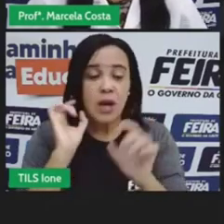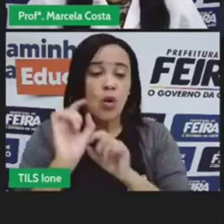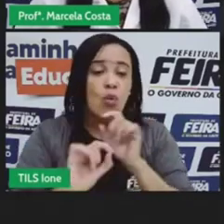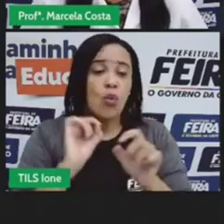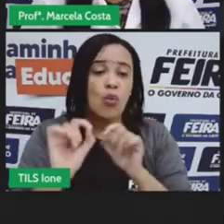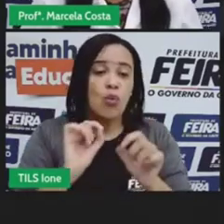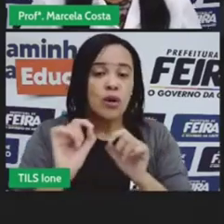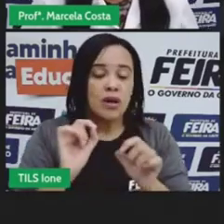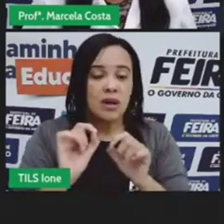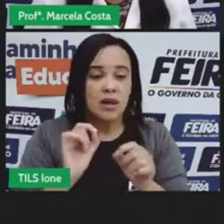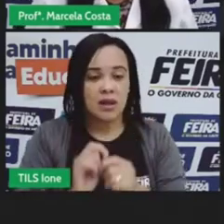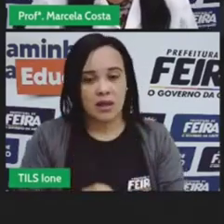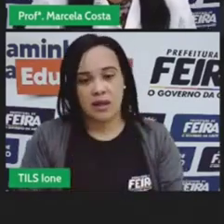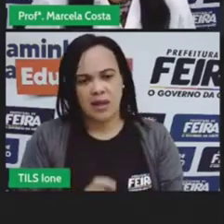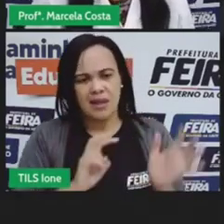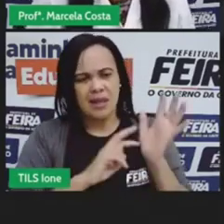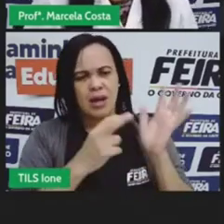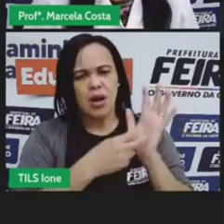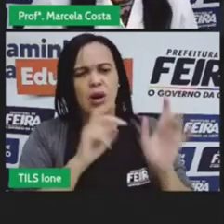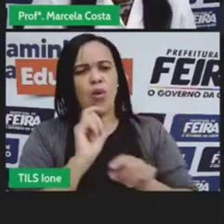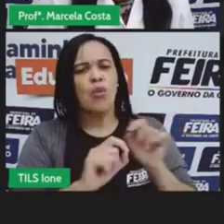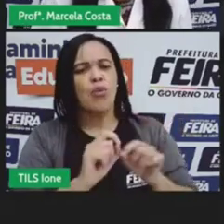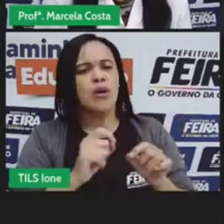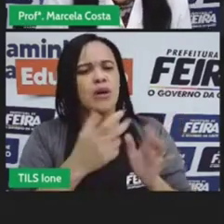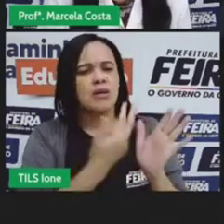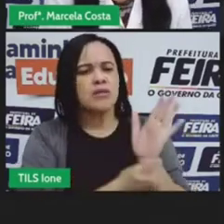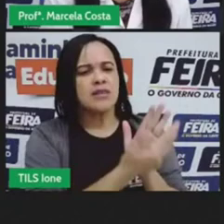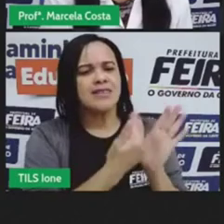pode interpretar a partir dessa imagem?